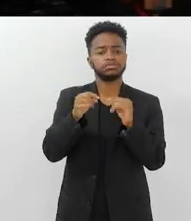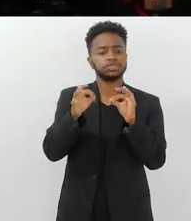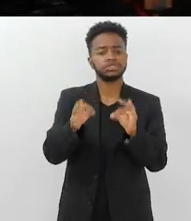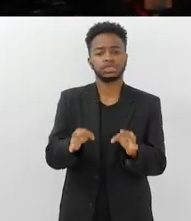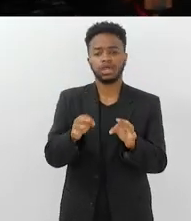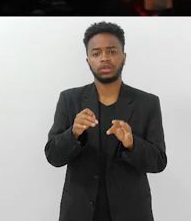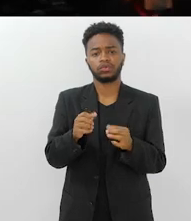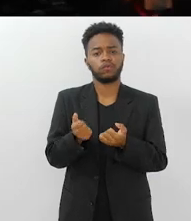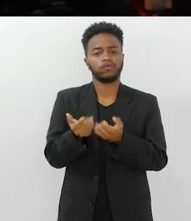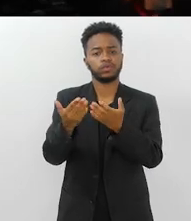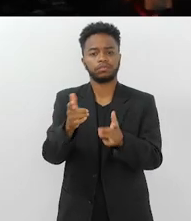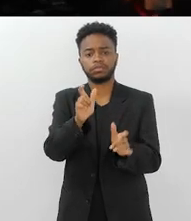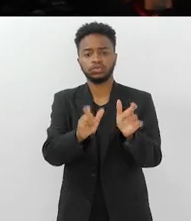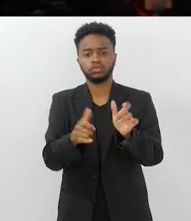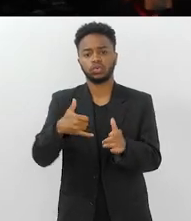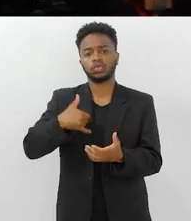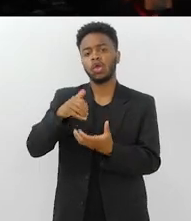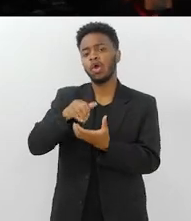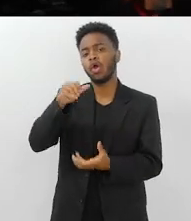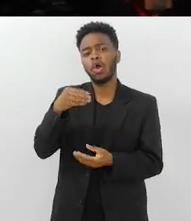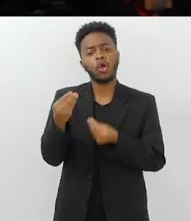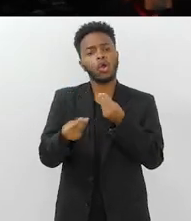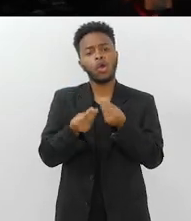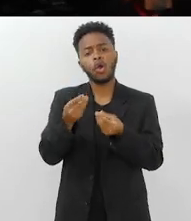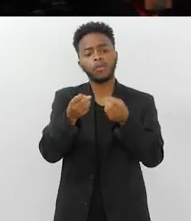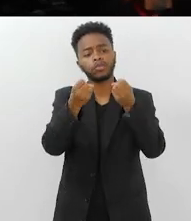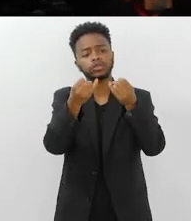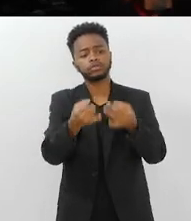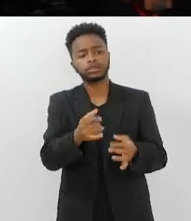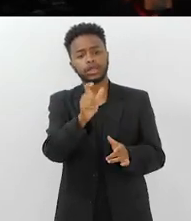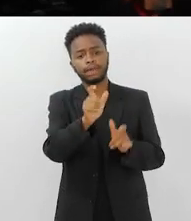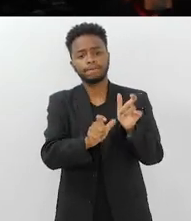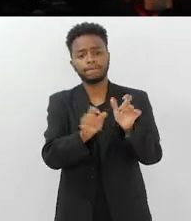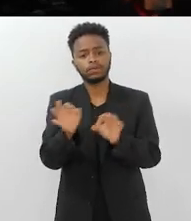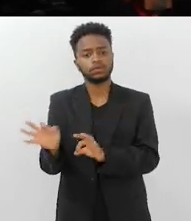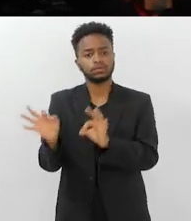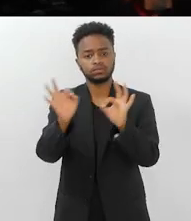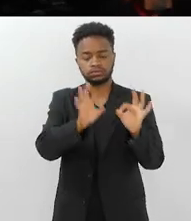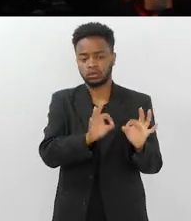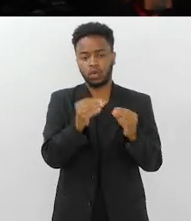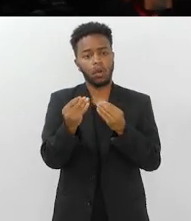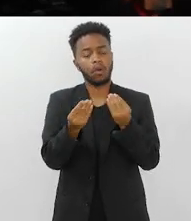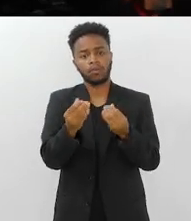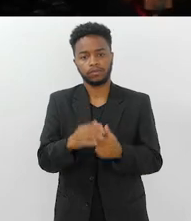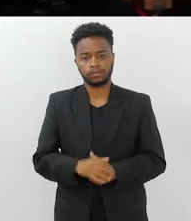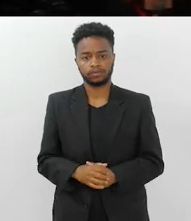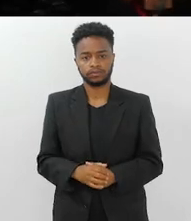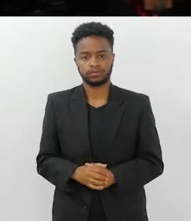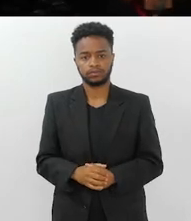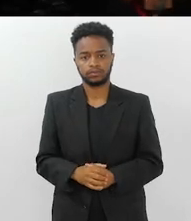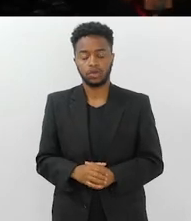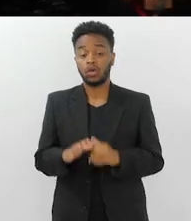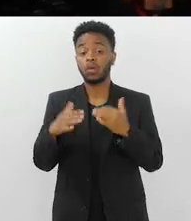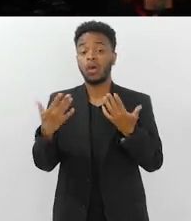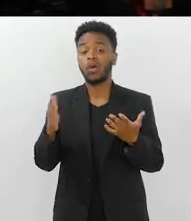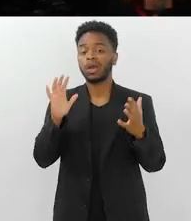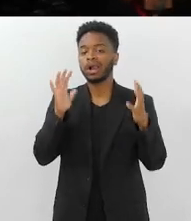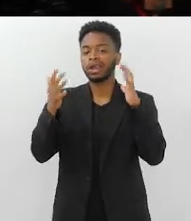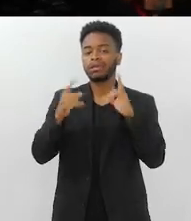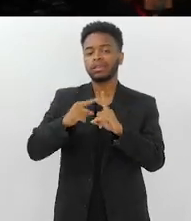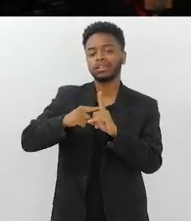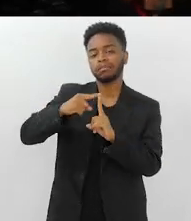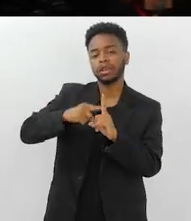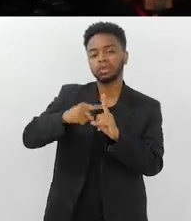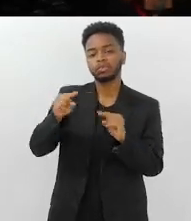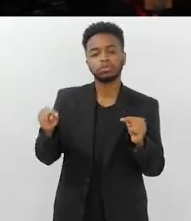assim, para os idosos, doutor? Como é que a gente explica isso para uma família que nos assiste agora? Qual é a climatização? Qual é a